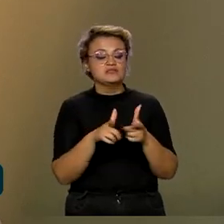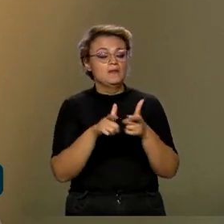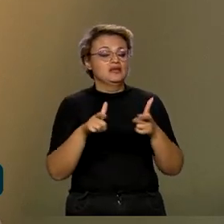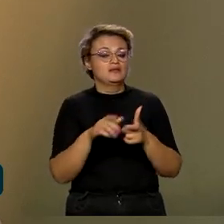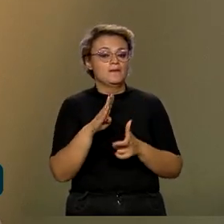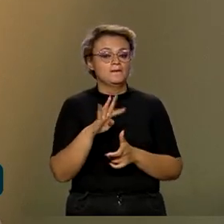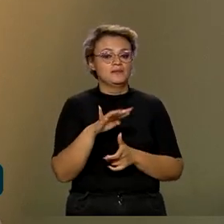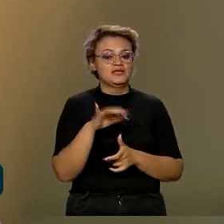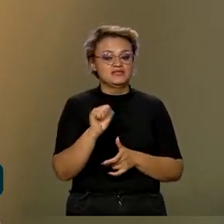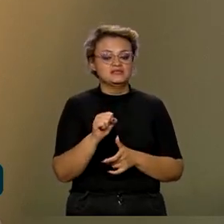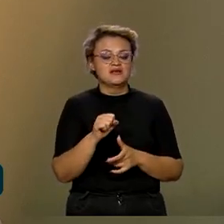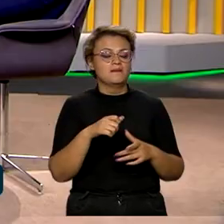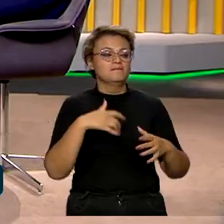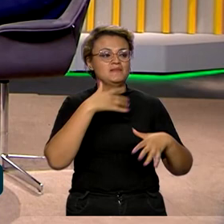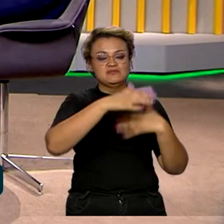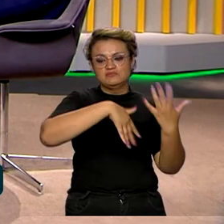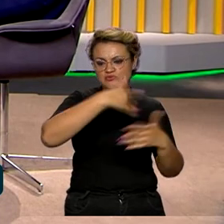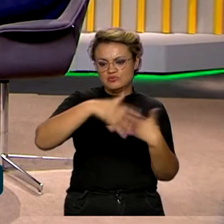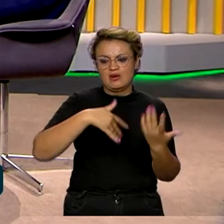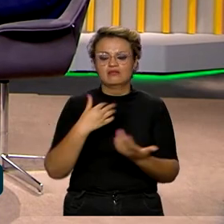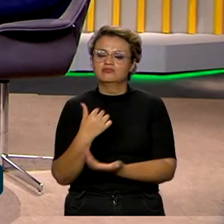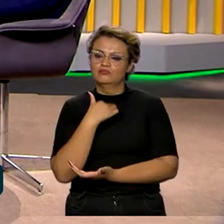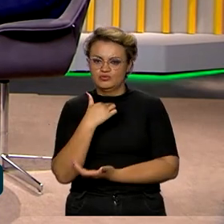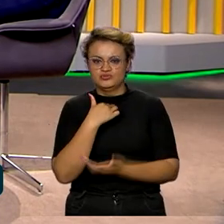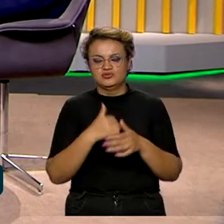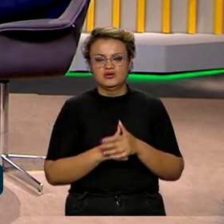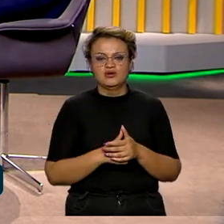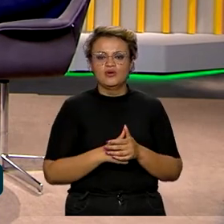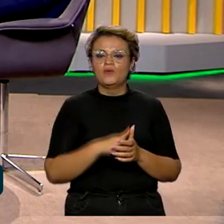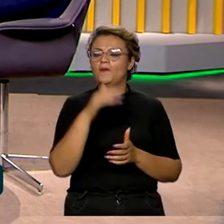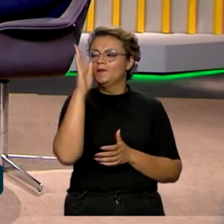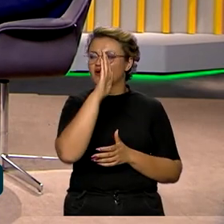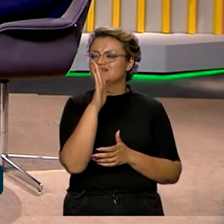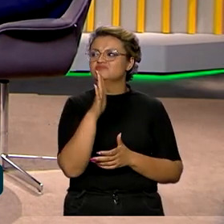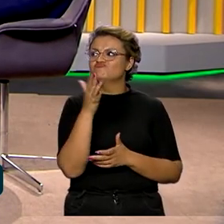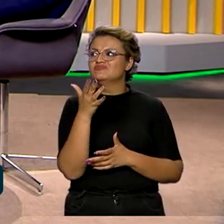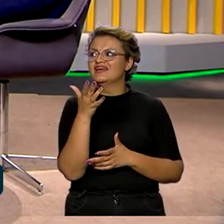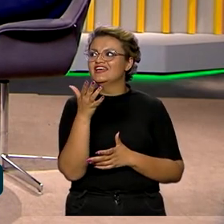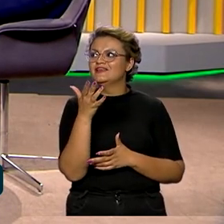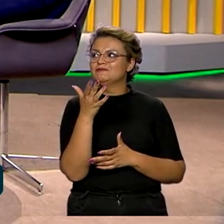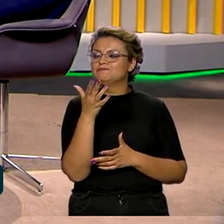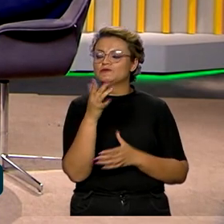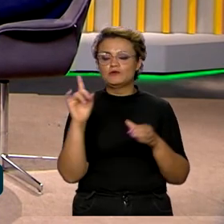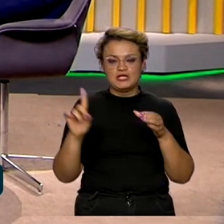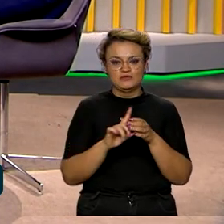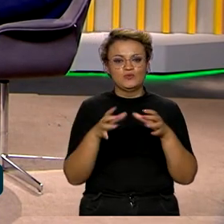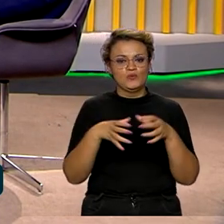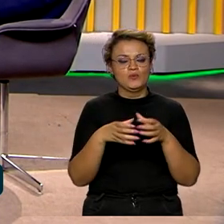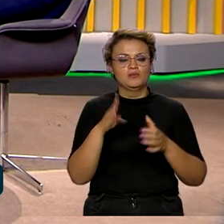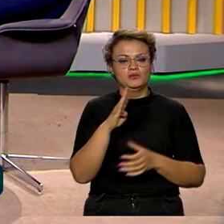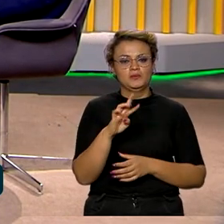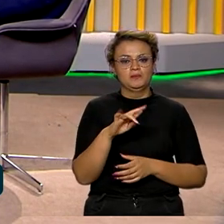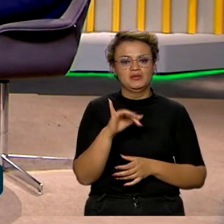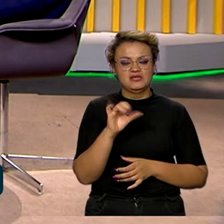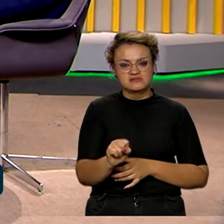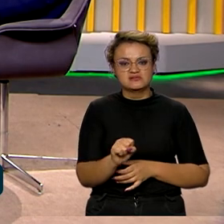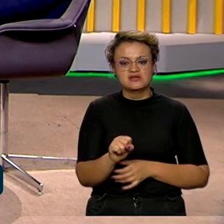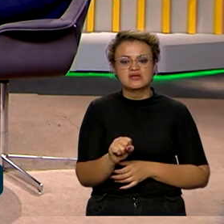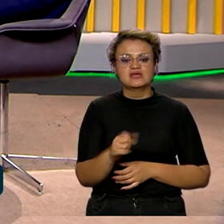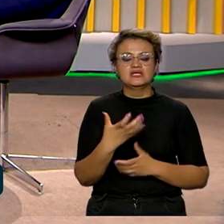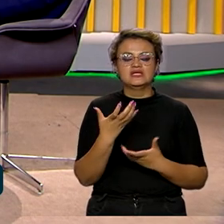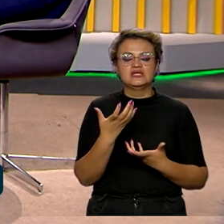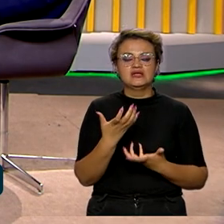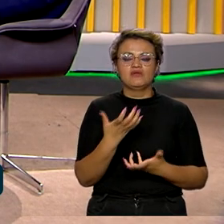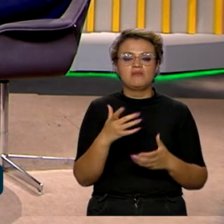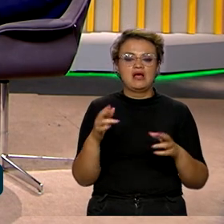não pode virar uma torre de Babel. Ou seja, o Brasil sempre foi cioso, quando entrou no grupo dos BRICS, de por quê? Em relação